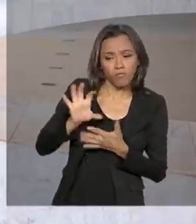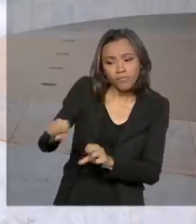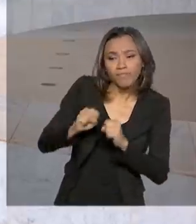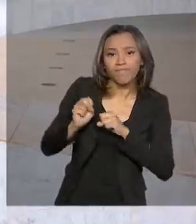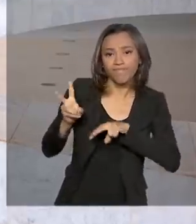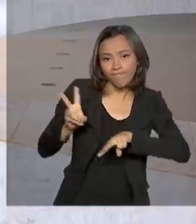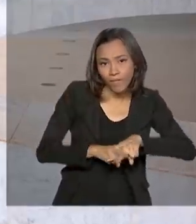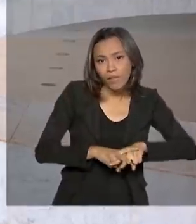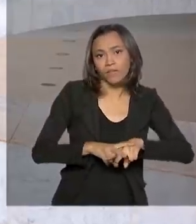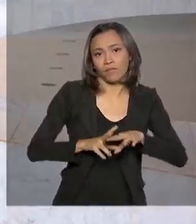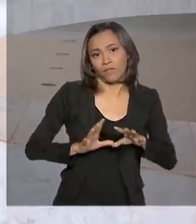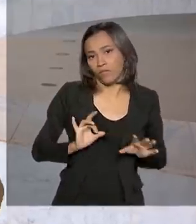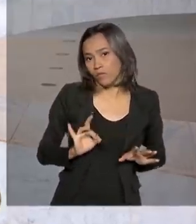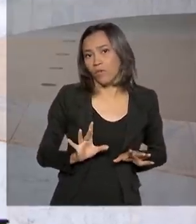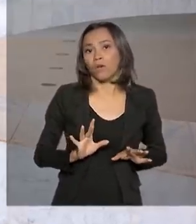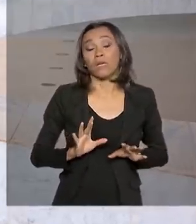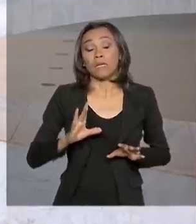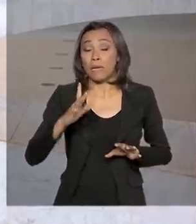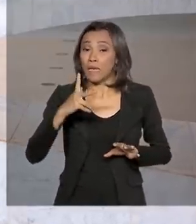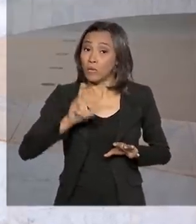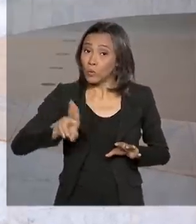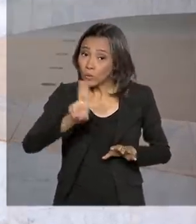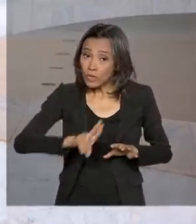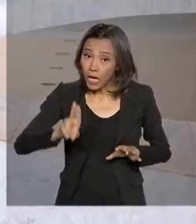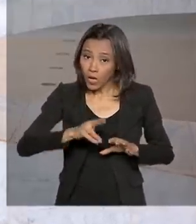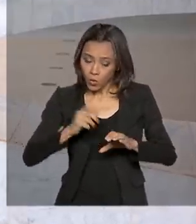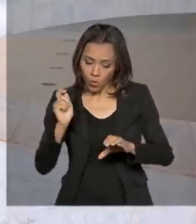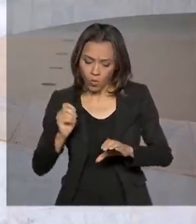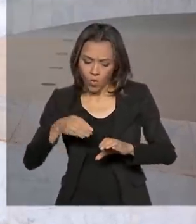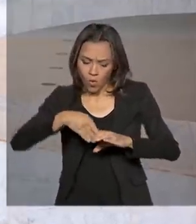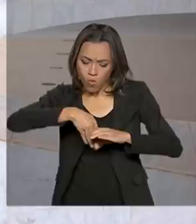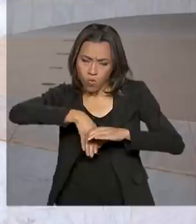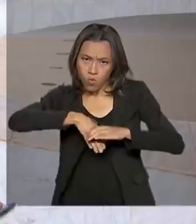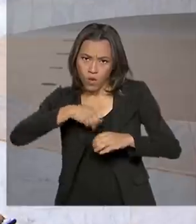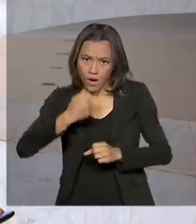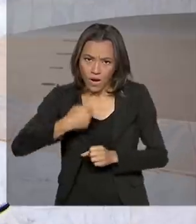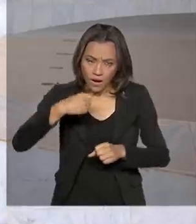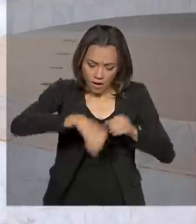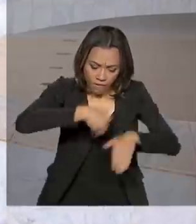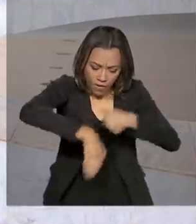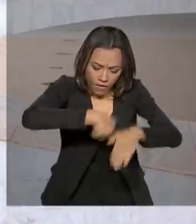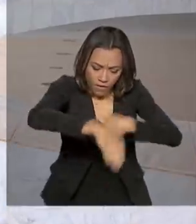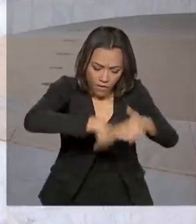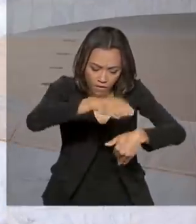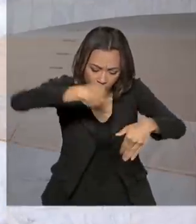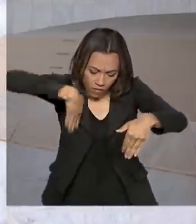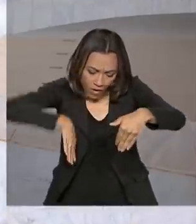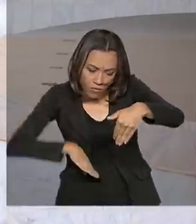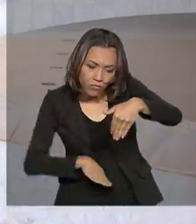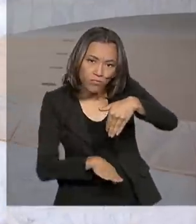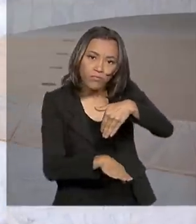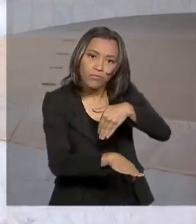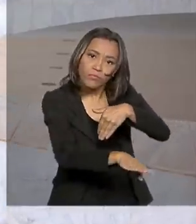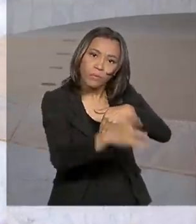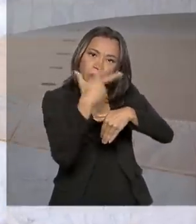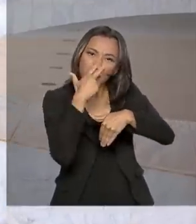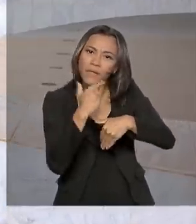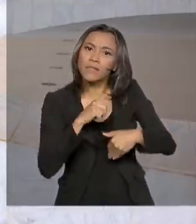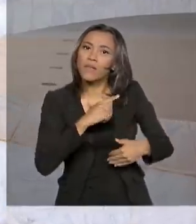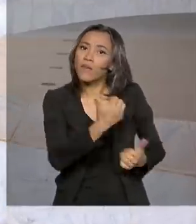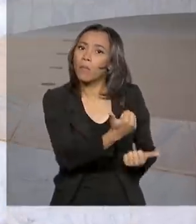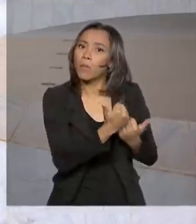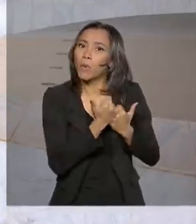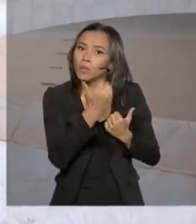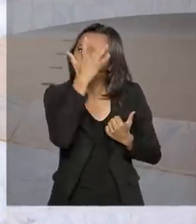suspeitam que eles tenham usado um túnel para realizar essa fuga e também que tenham contado com a ajuda de agentes penitenciários.